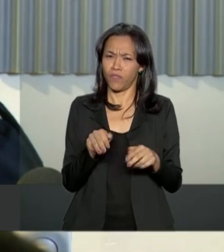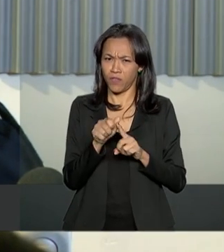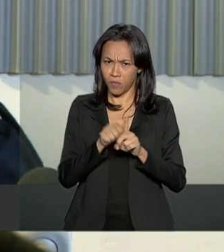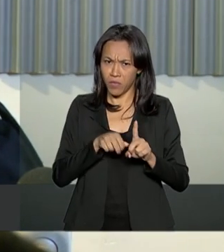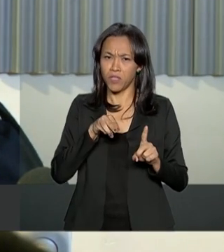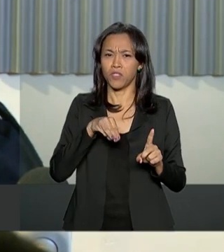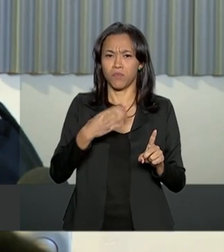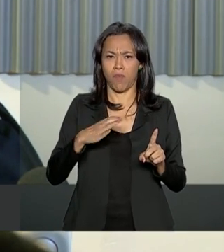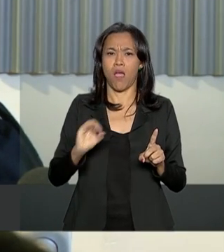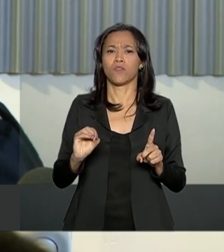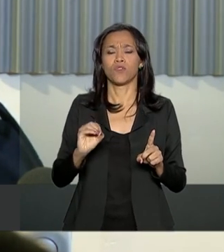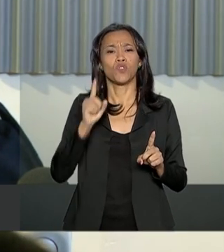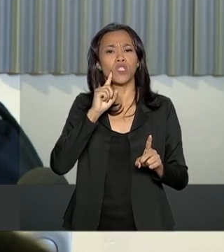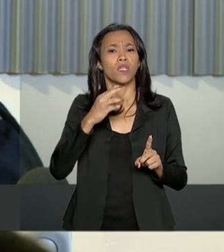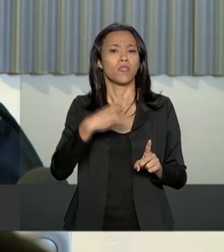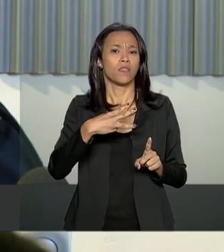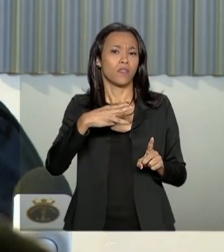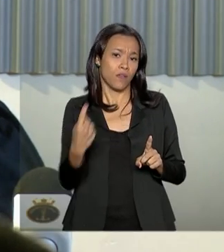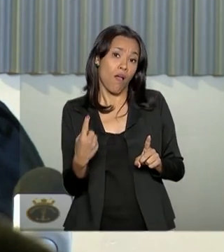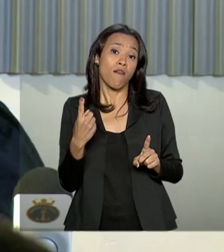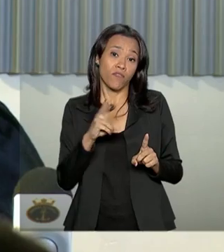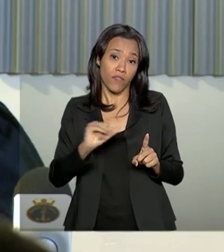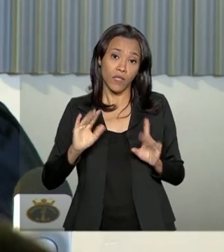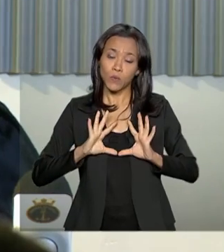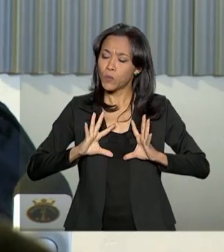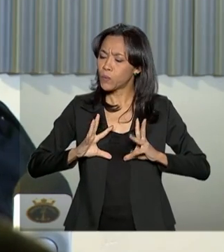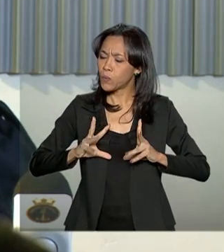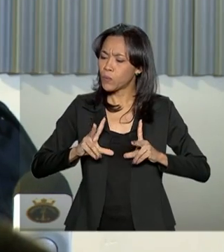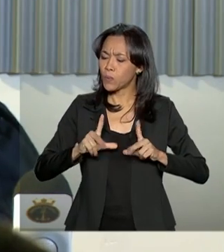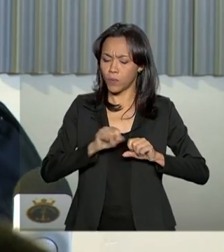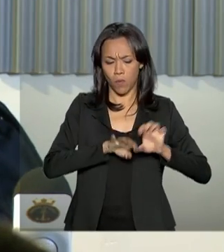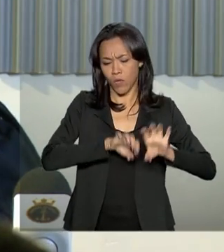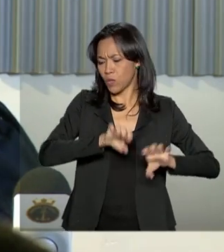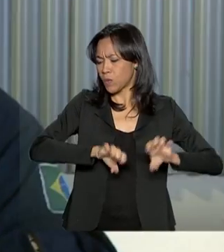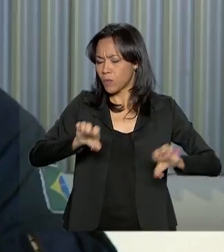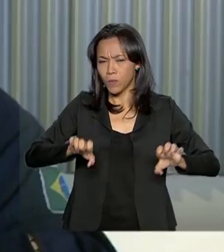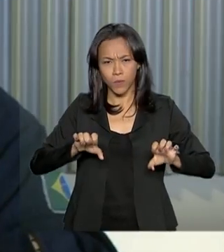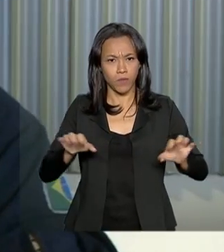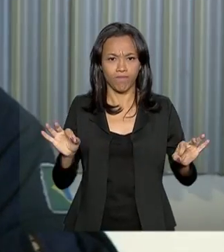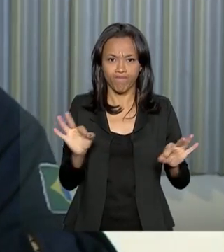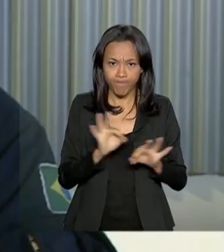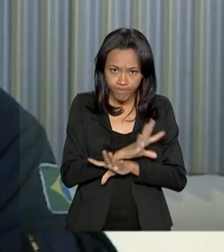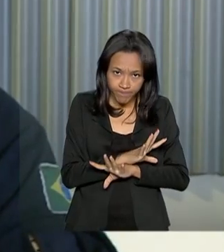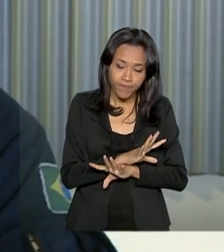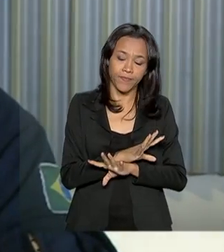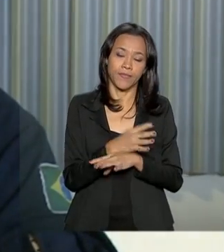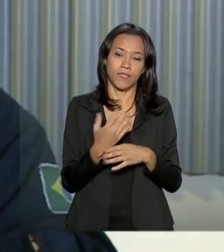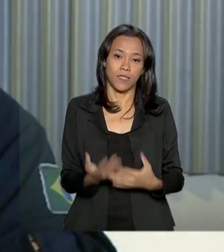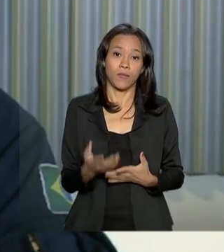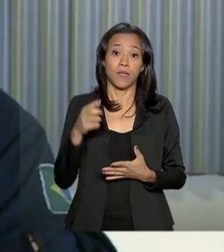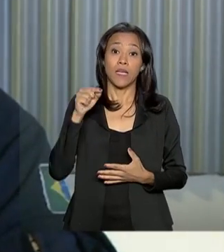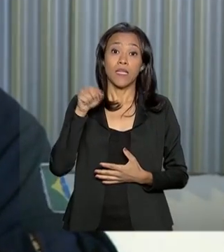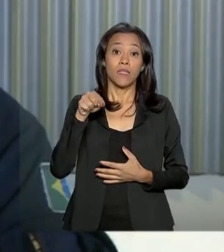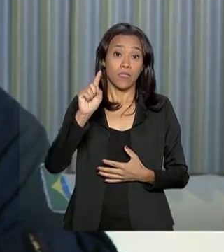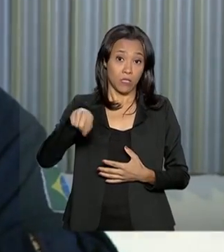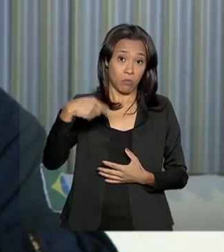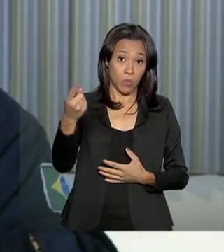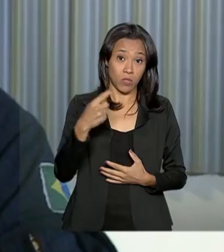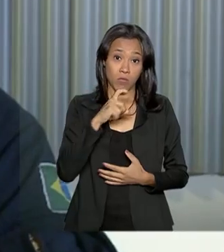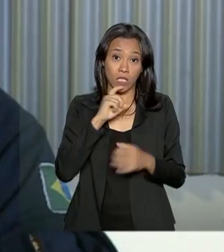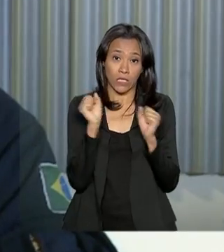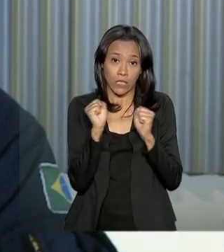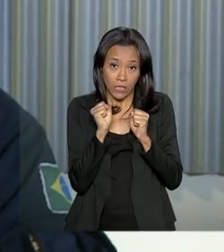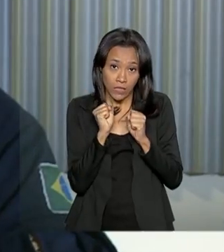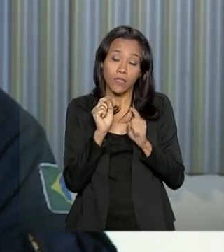31 de março, terminar todas as obras civis da parte de infraestrutura da estação. Então, durante esse próximo inverno e